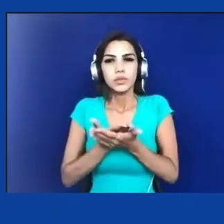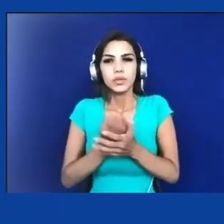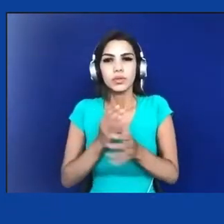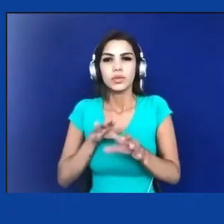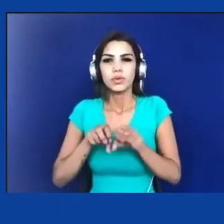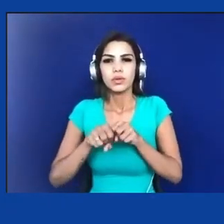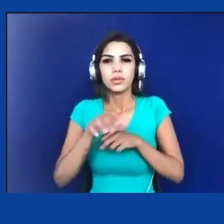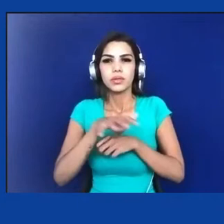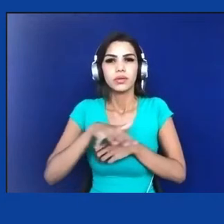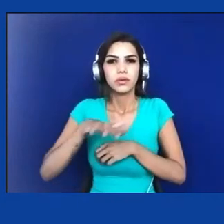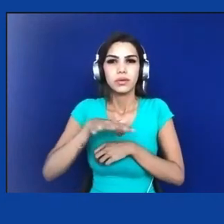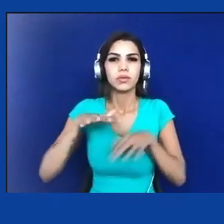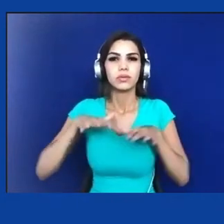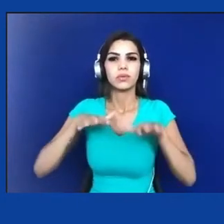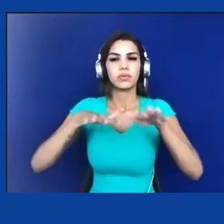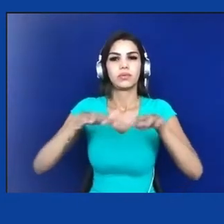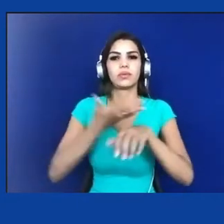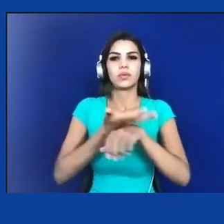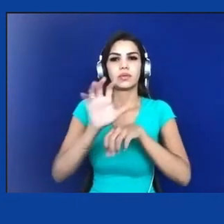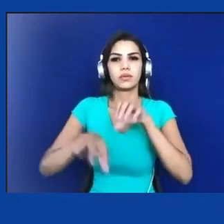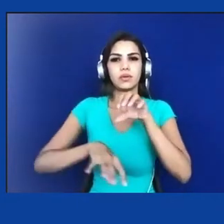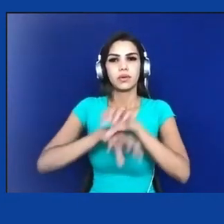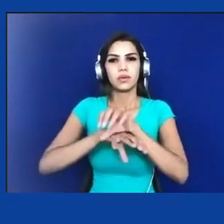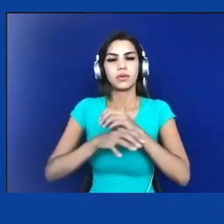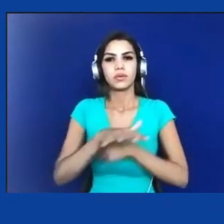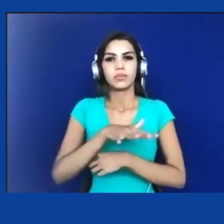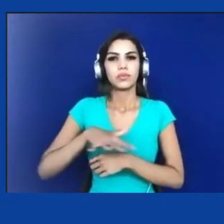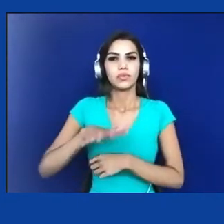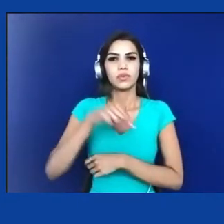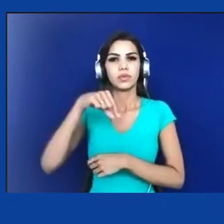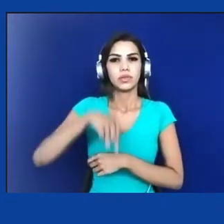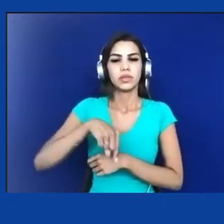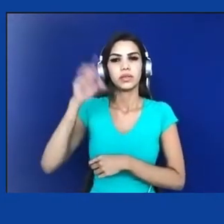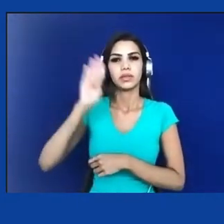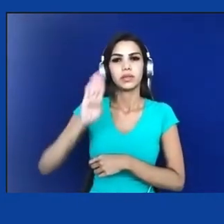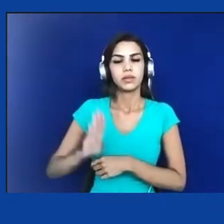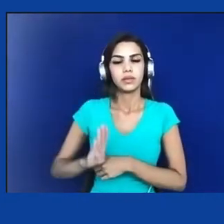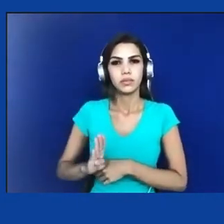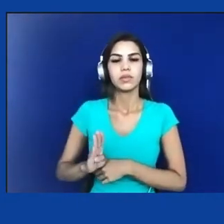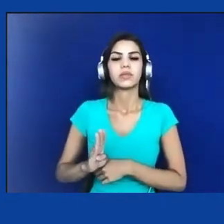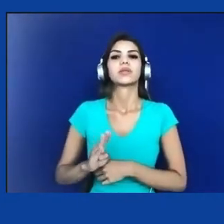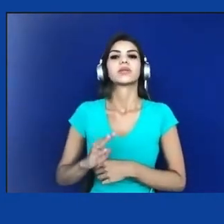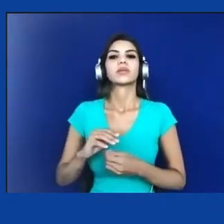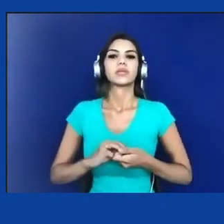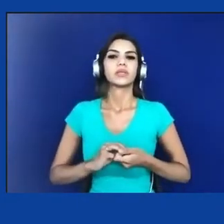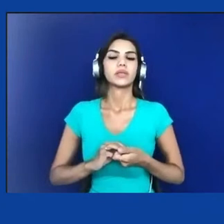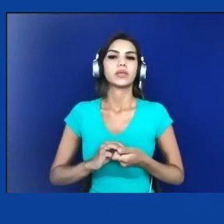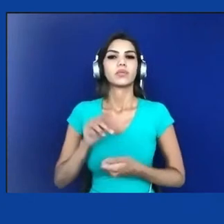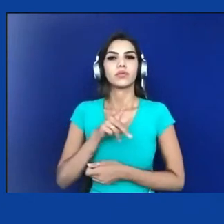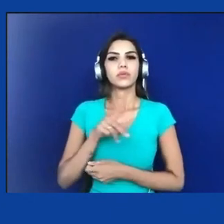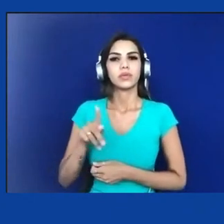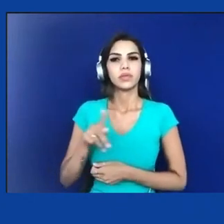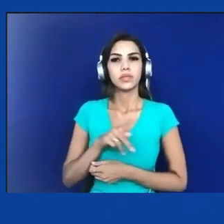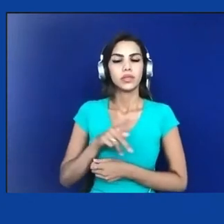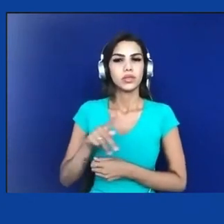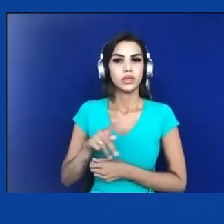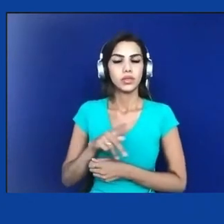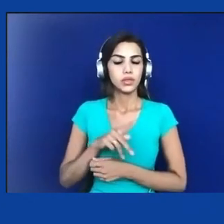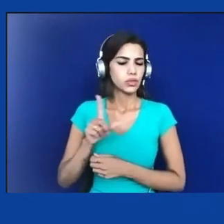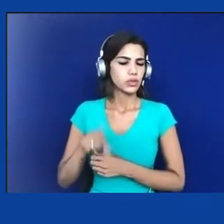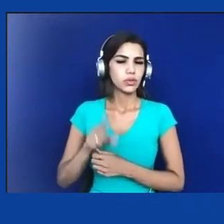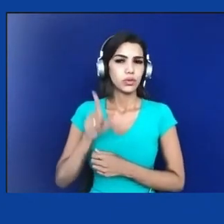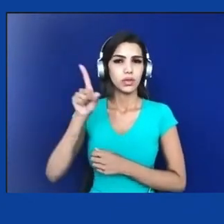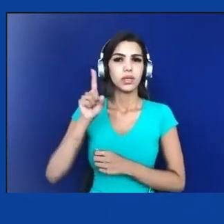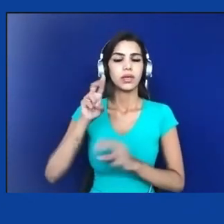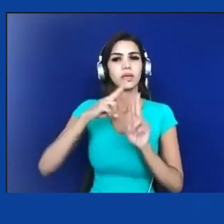no Brasil, finado Hector Leis, professor Eduardo Viola da UNB, chamam a